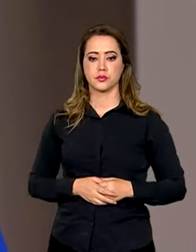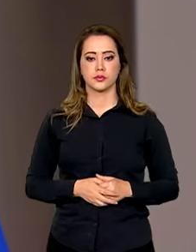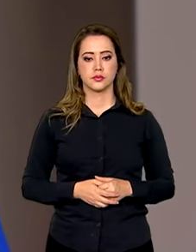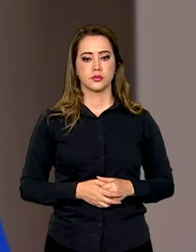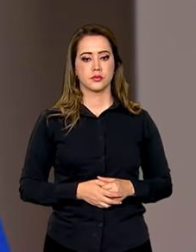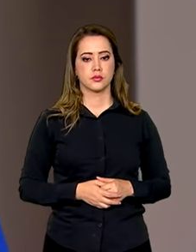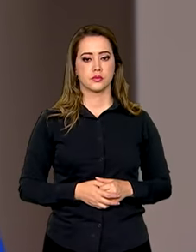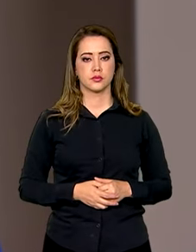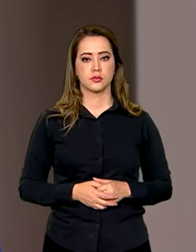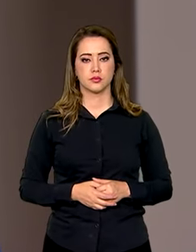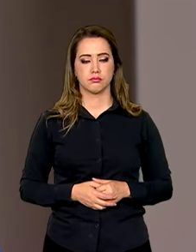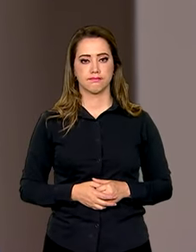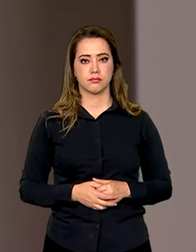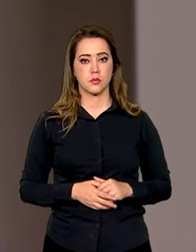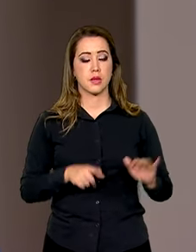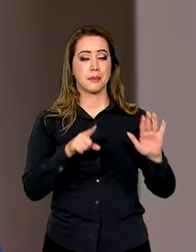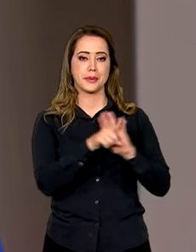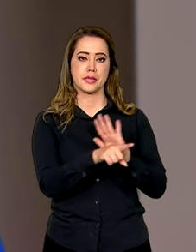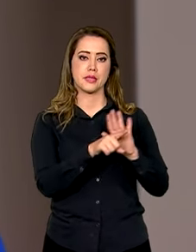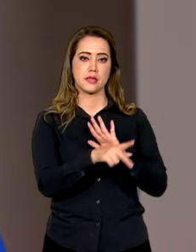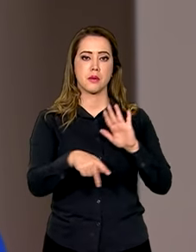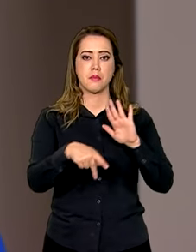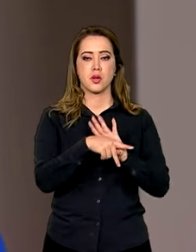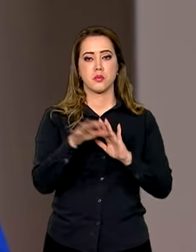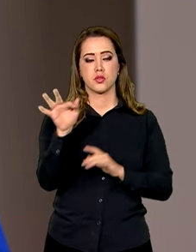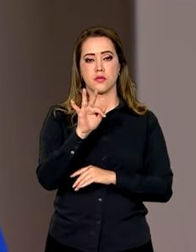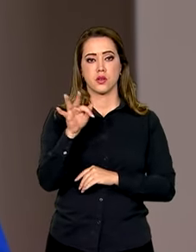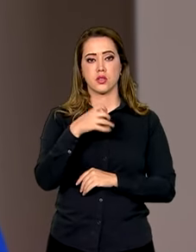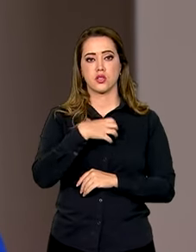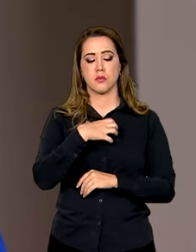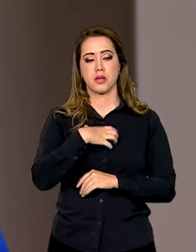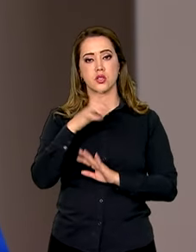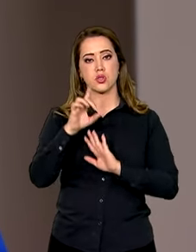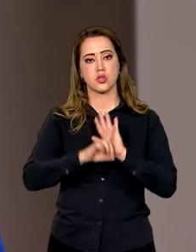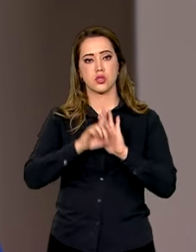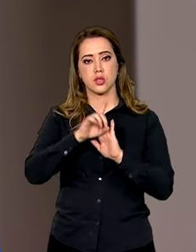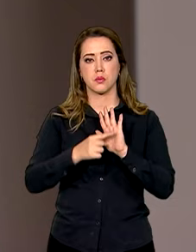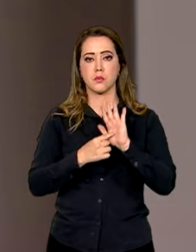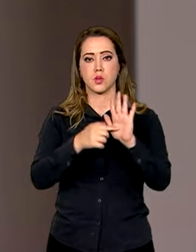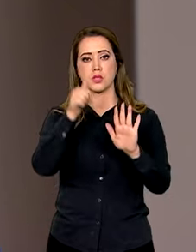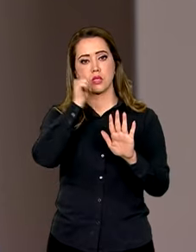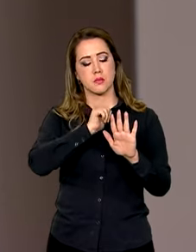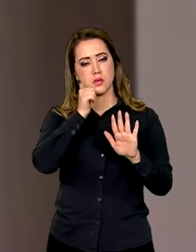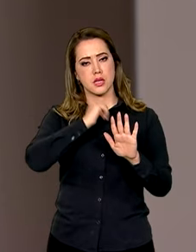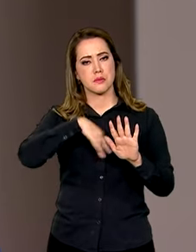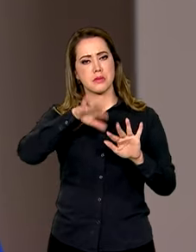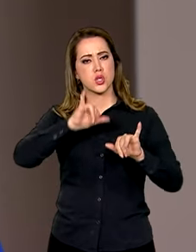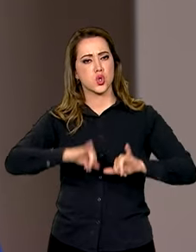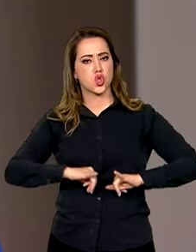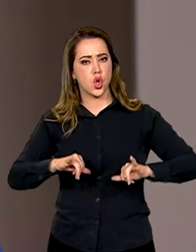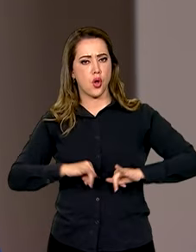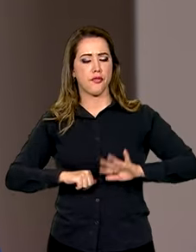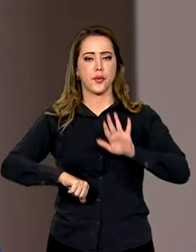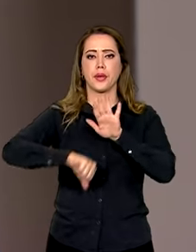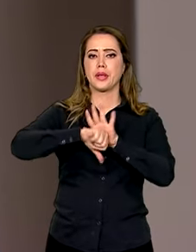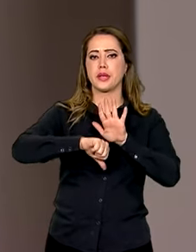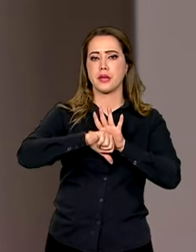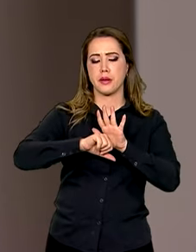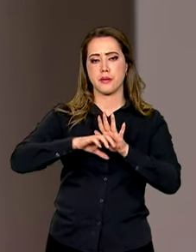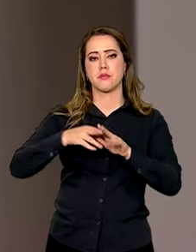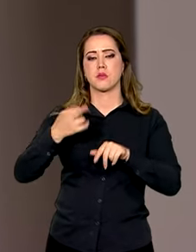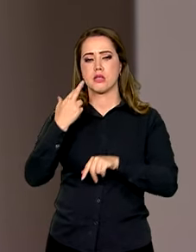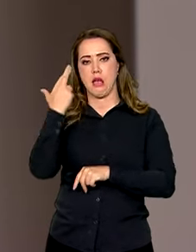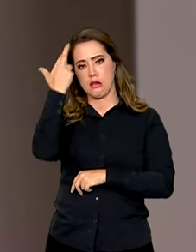Levantamento feito pela Faculdade Baiana de Direito mostra que as mulheres são as maiores vítimas dos crimes raciais